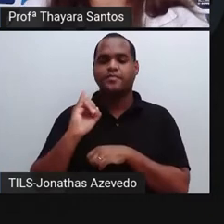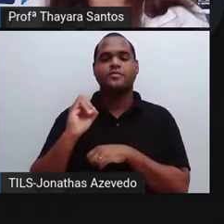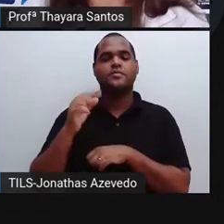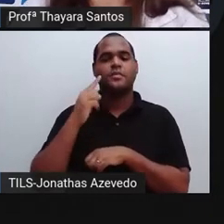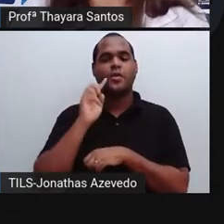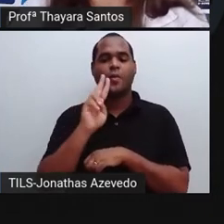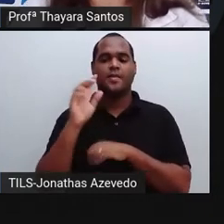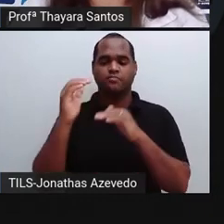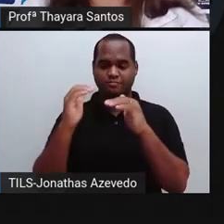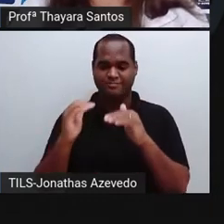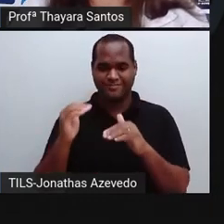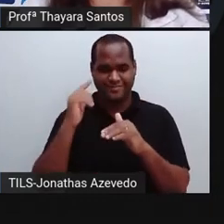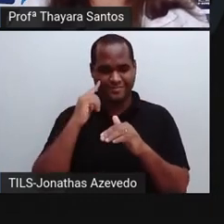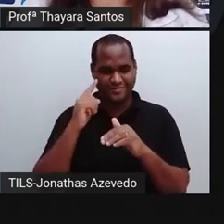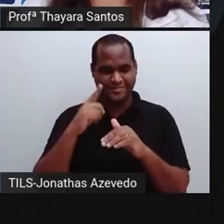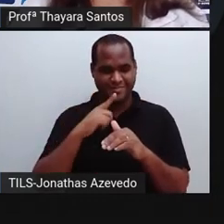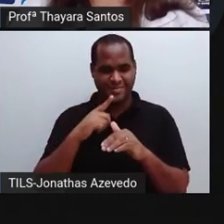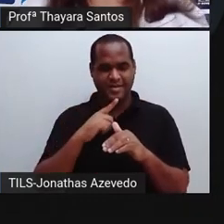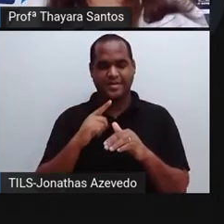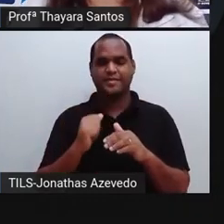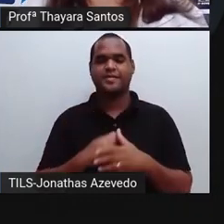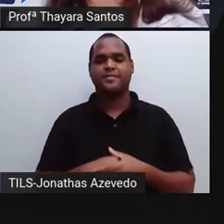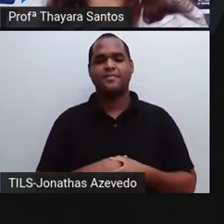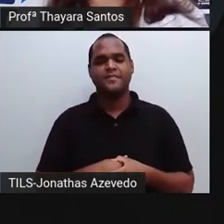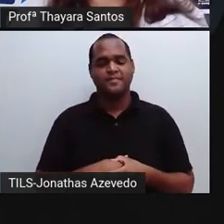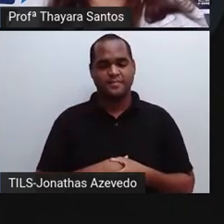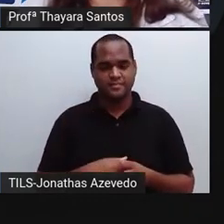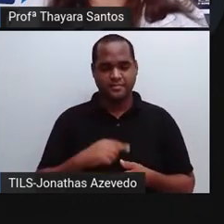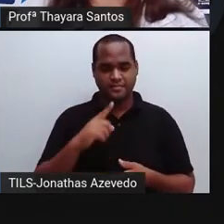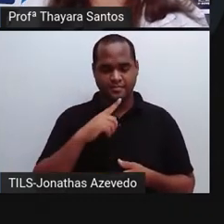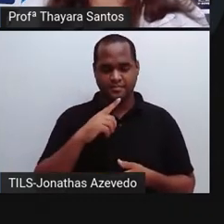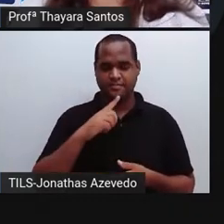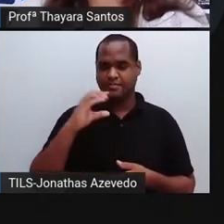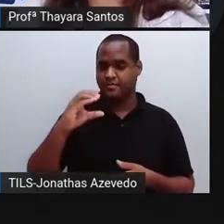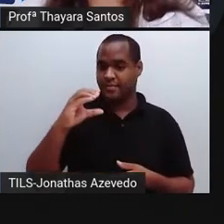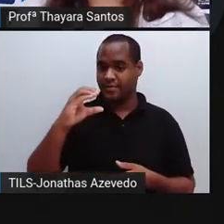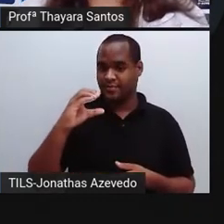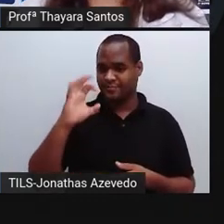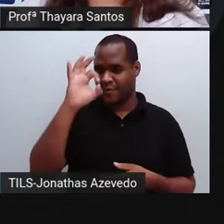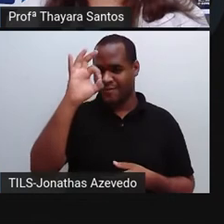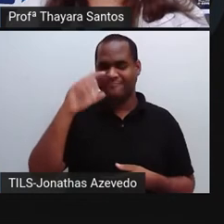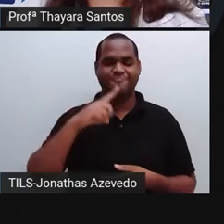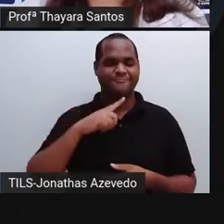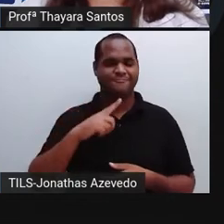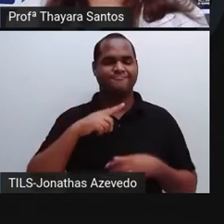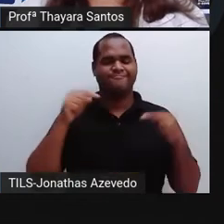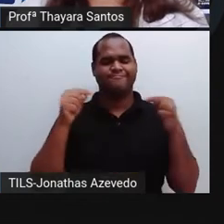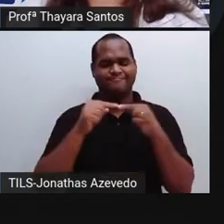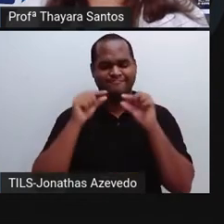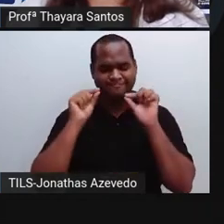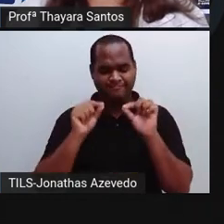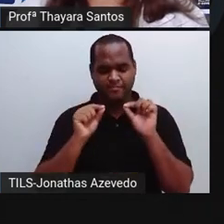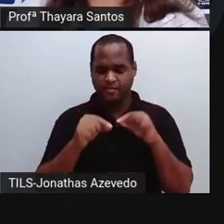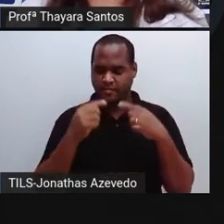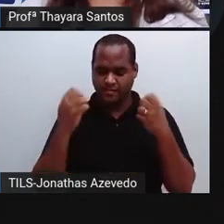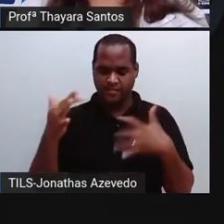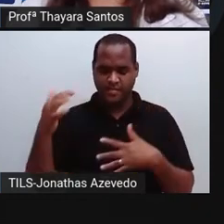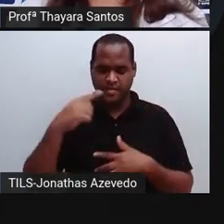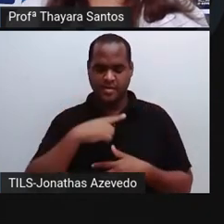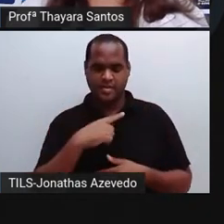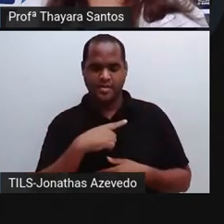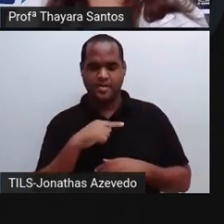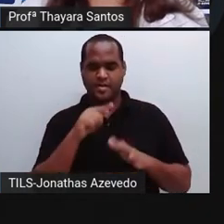setinha para baixo. Vou botar em graus Celsius. Nesse caso, a água está em menos